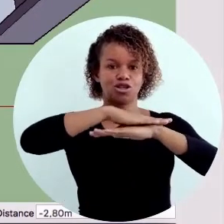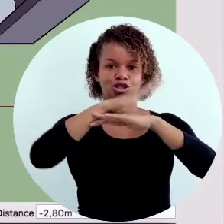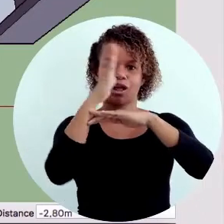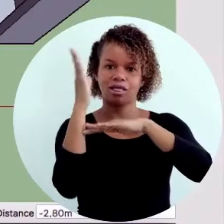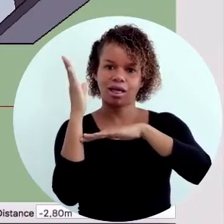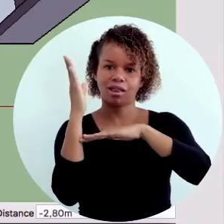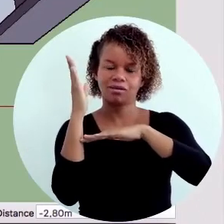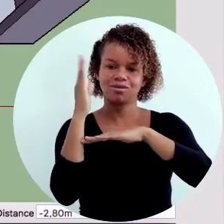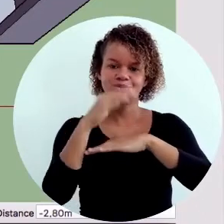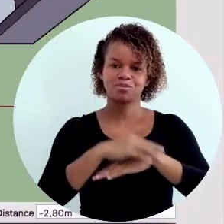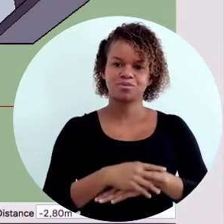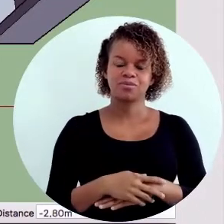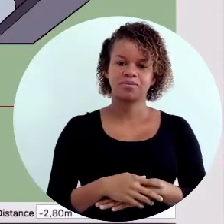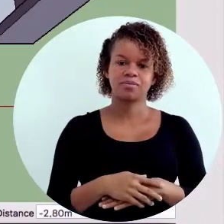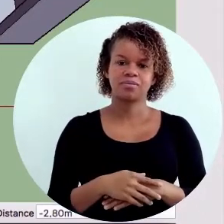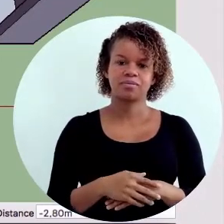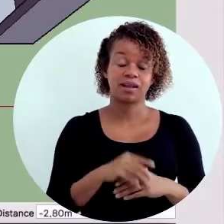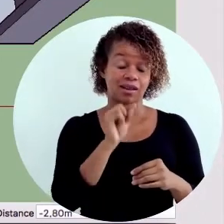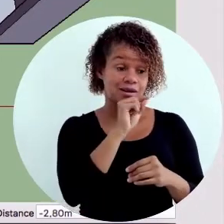peitorio das janelas.